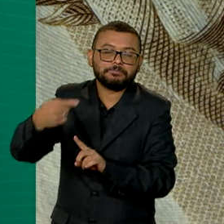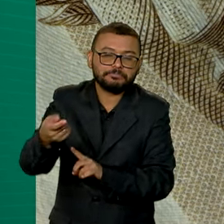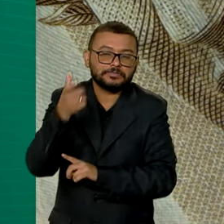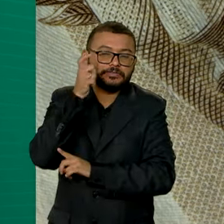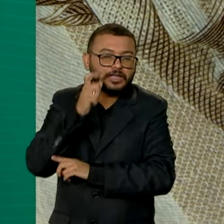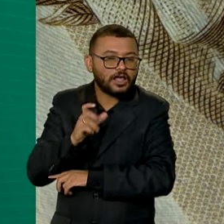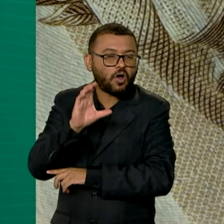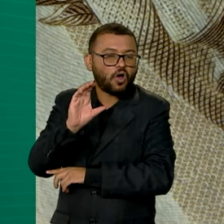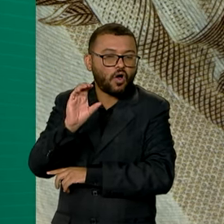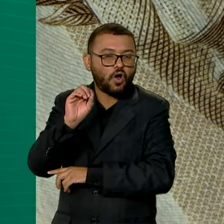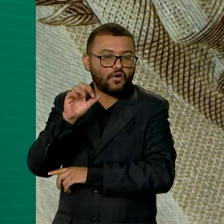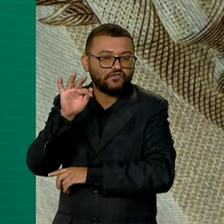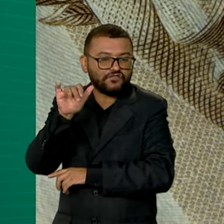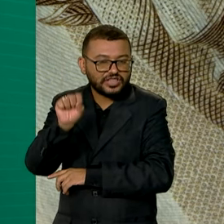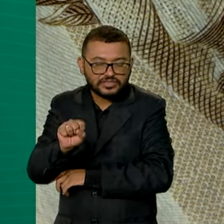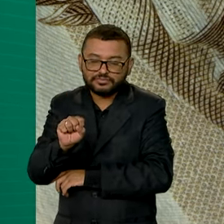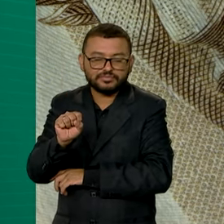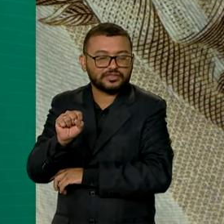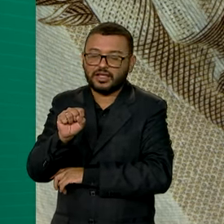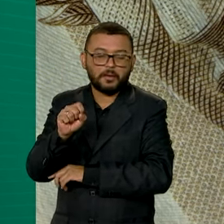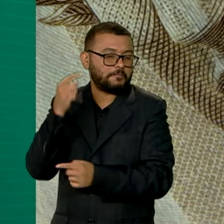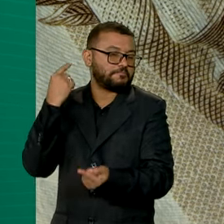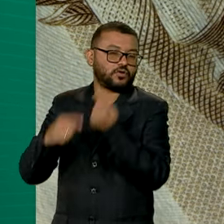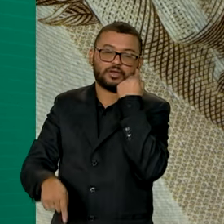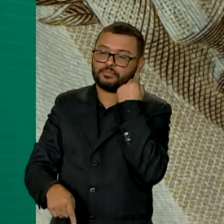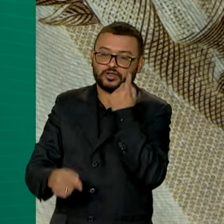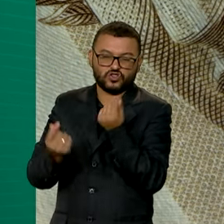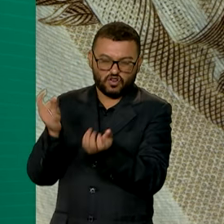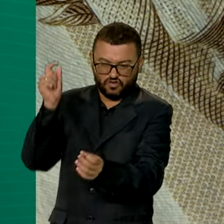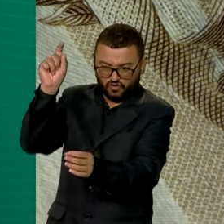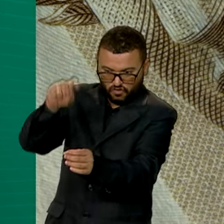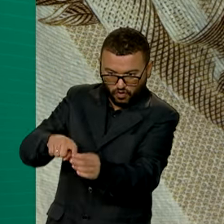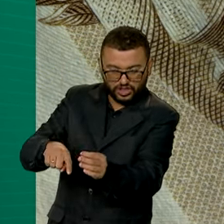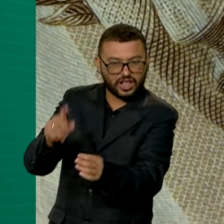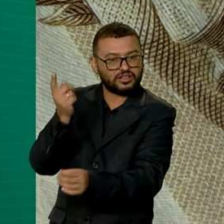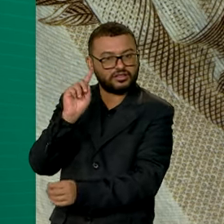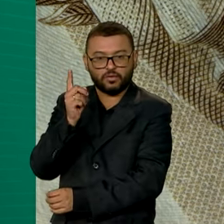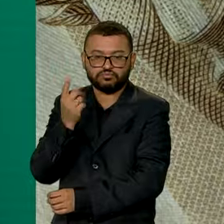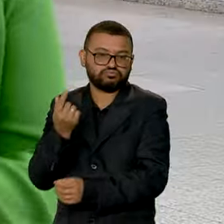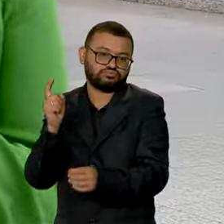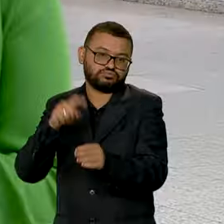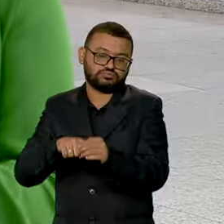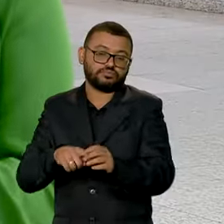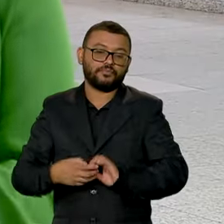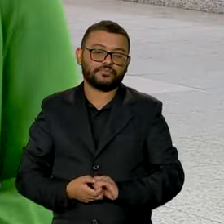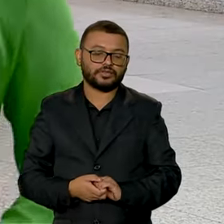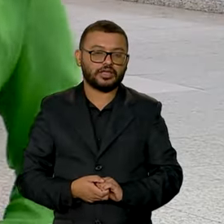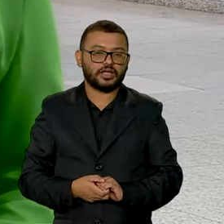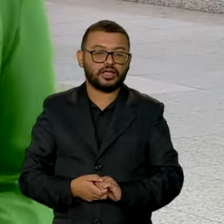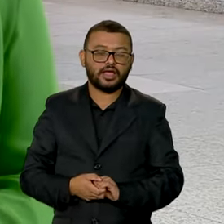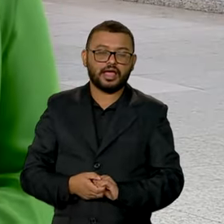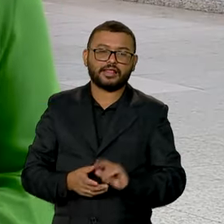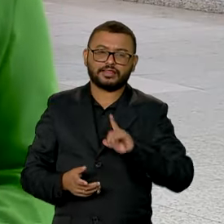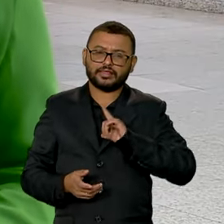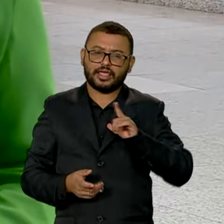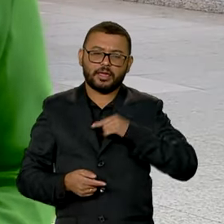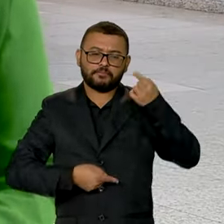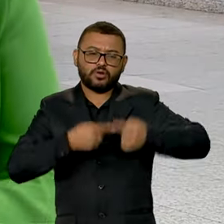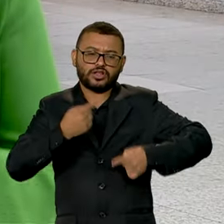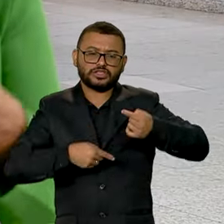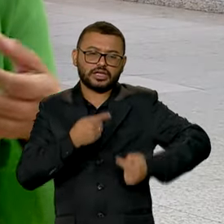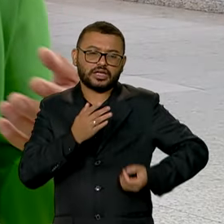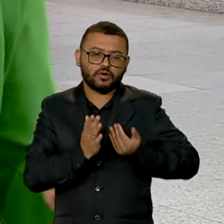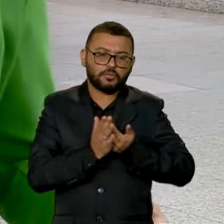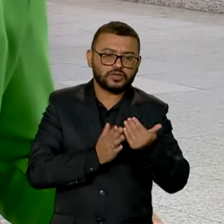piscofins, haverá a vedação do ressarcimento em dinheiro. A desoneração é uma política que